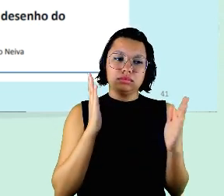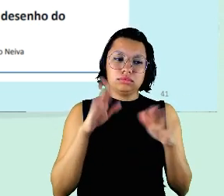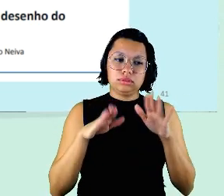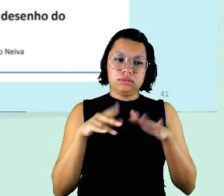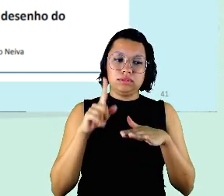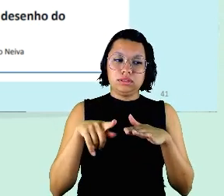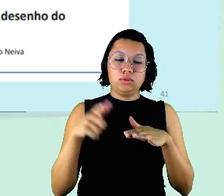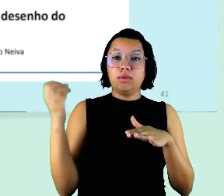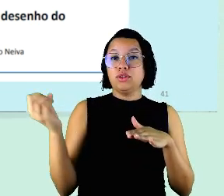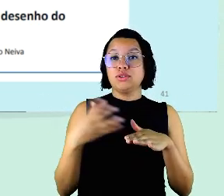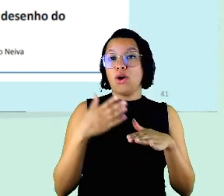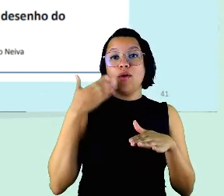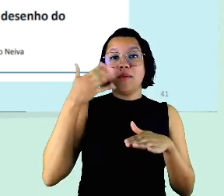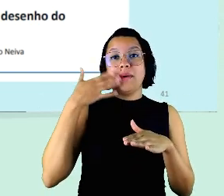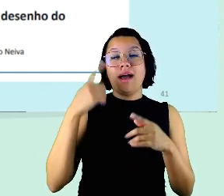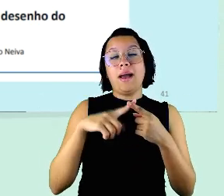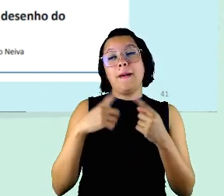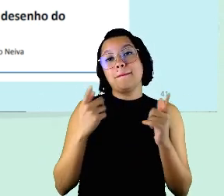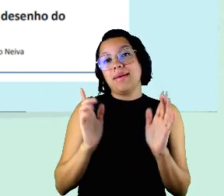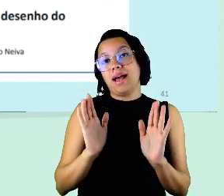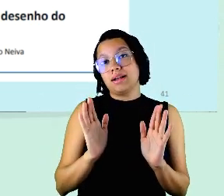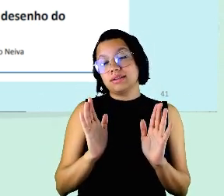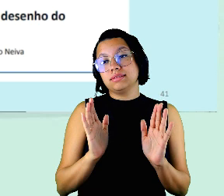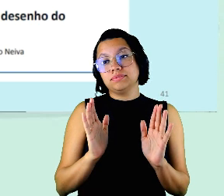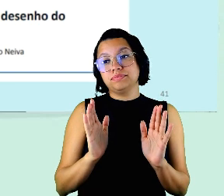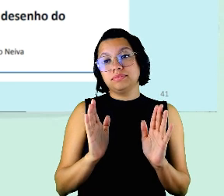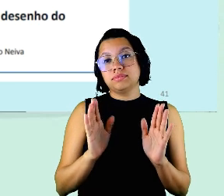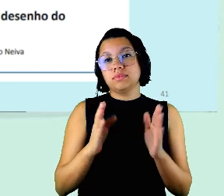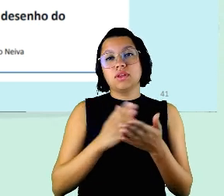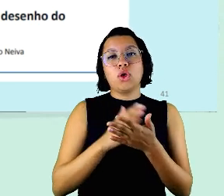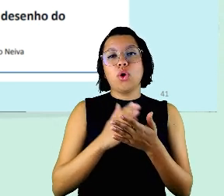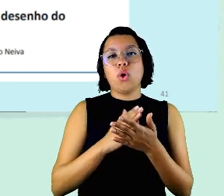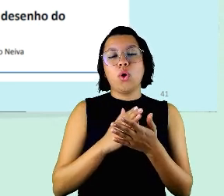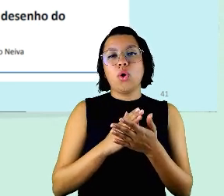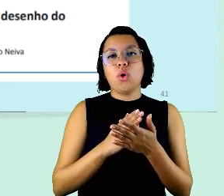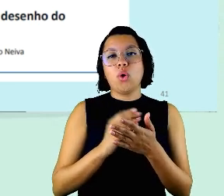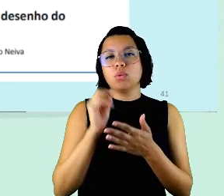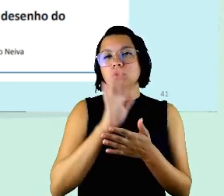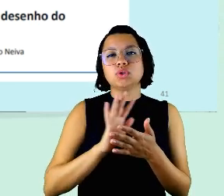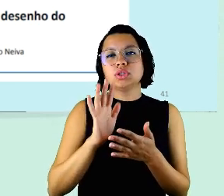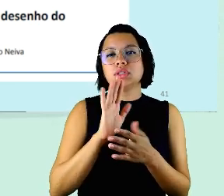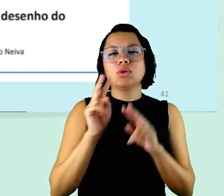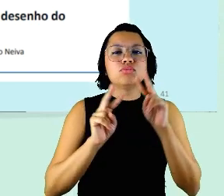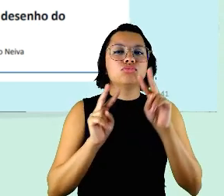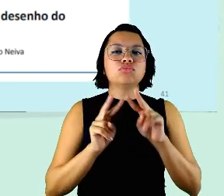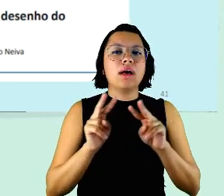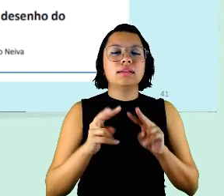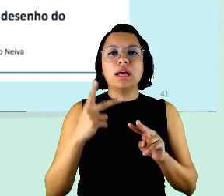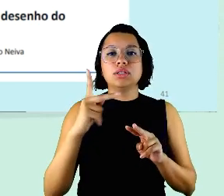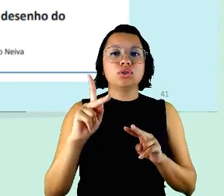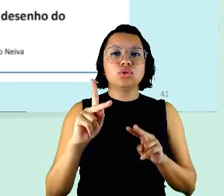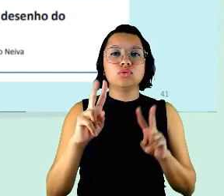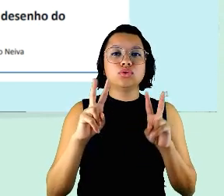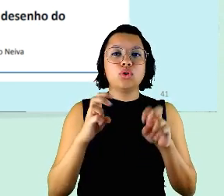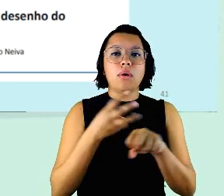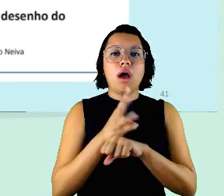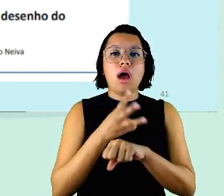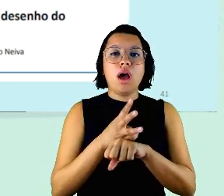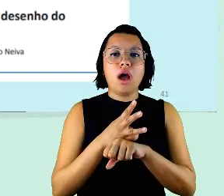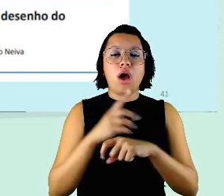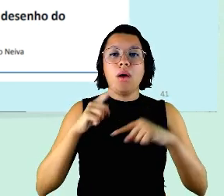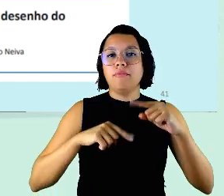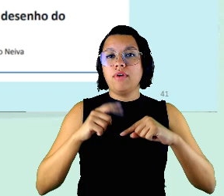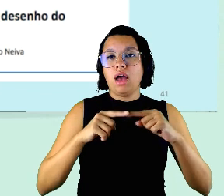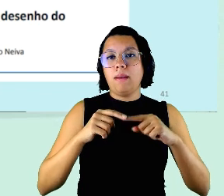palestra mas assim pelo menos assim algumas linhas gerais de qual que seria a sua análise em relação ao WhatsApp como ferramenta de trabalho